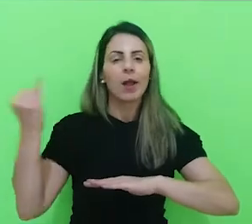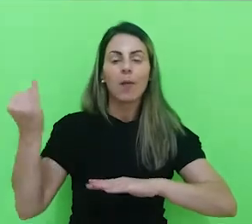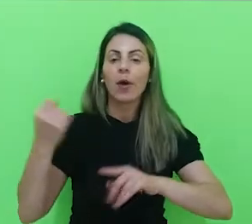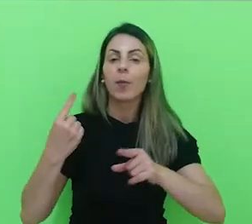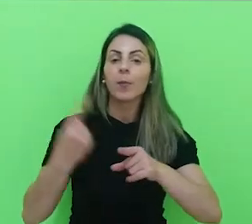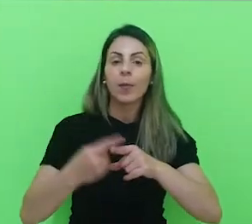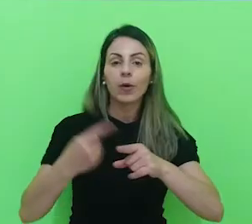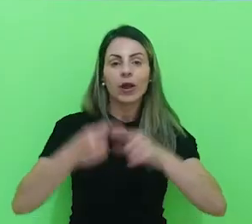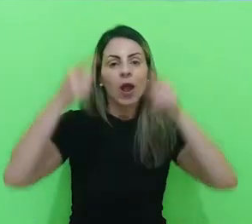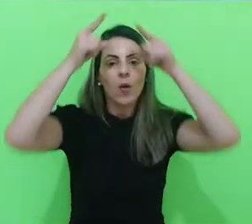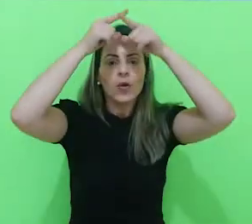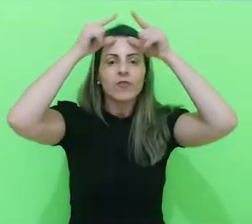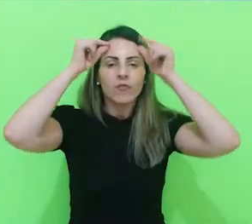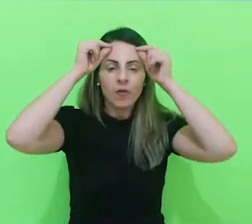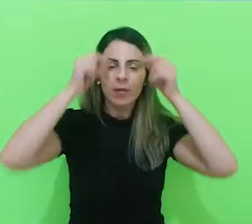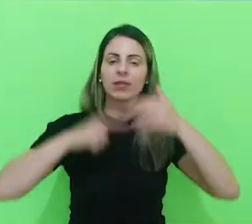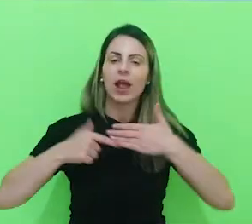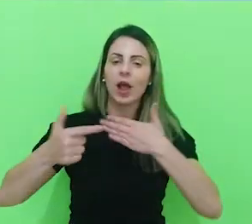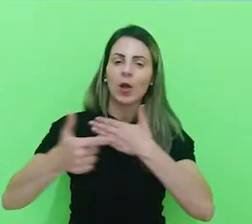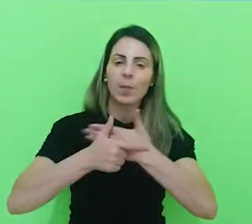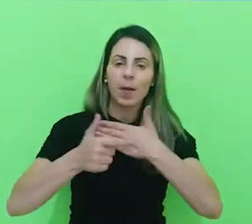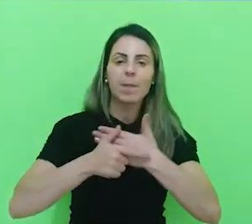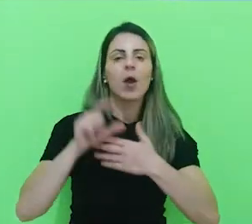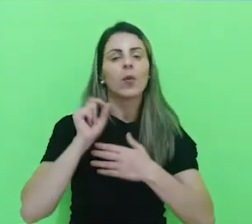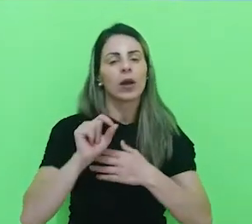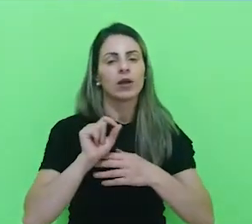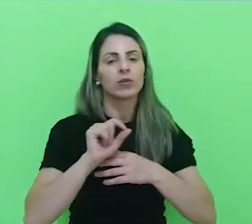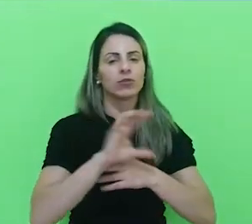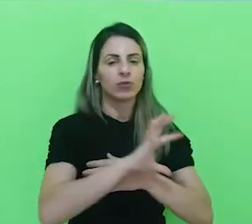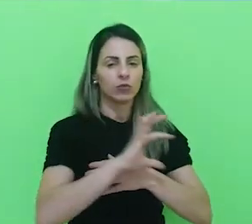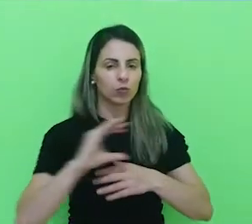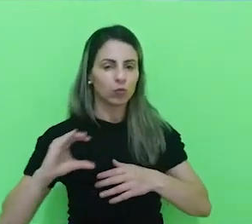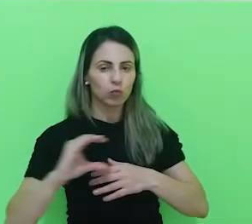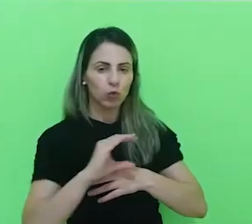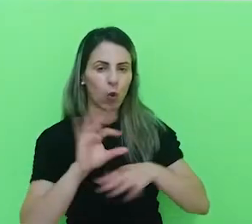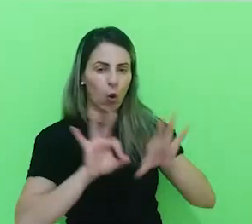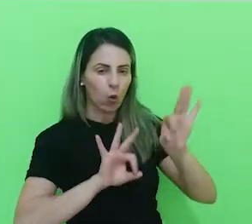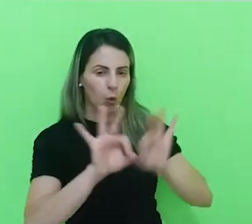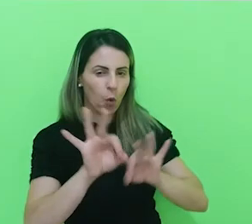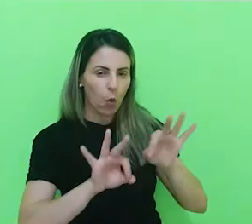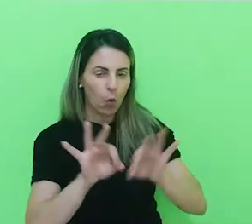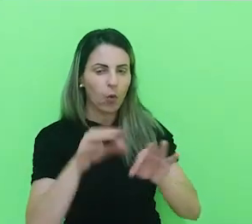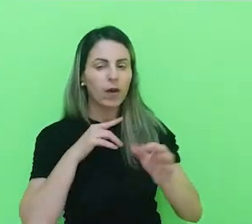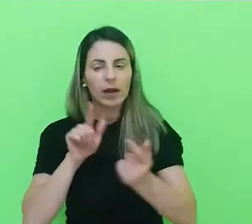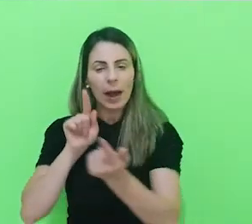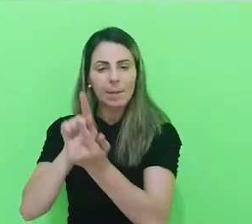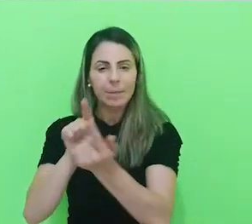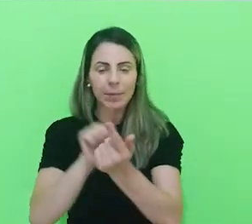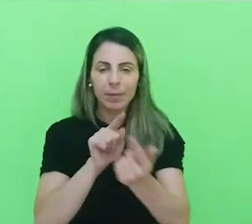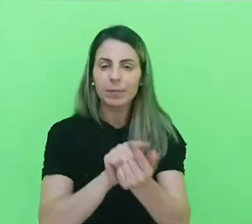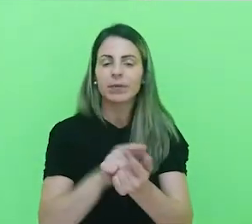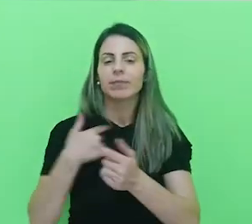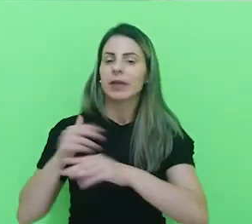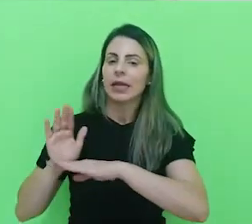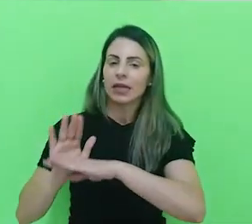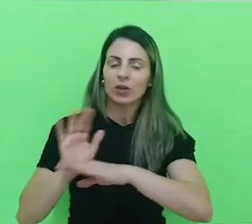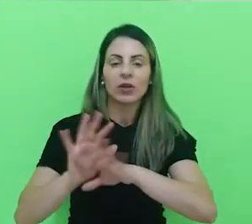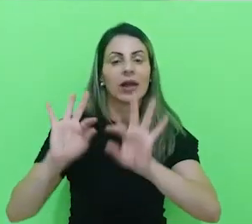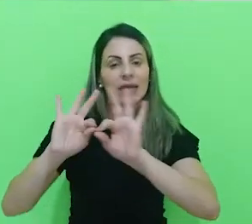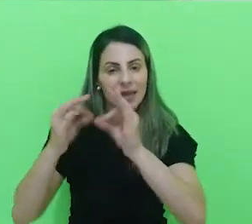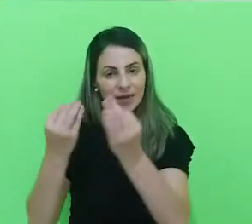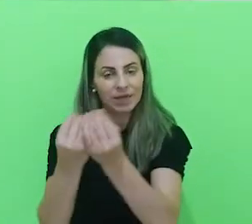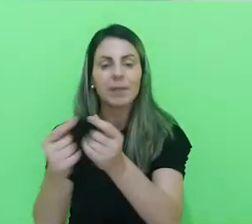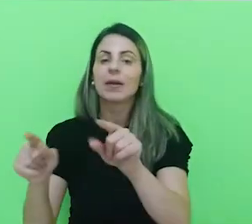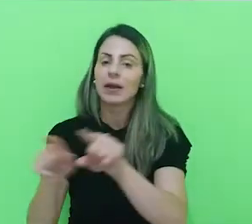enfermeiro, ele tem um papel de coordenar e, ao mesmo tempo, prestar uma assistência a um paciente e a sua família